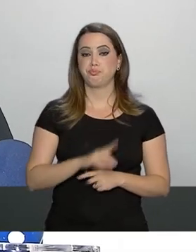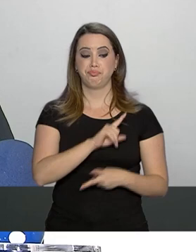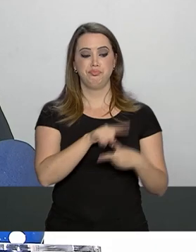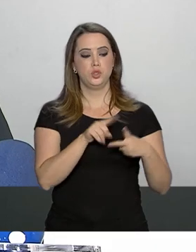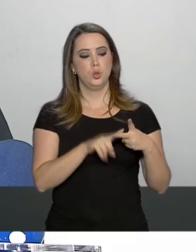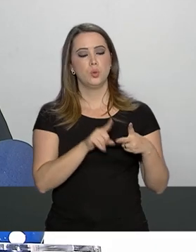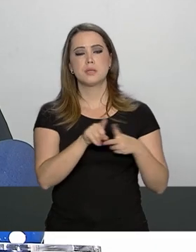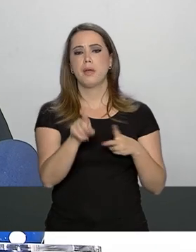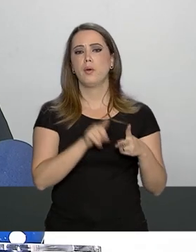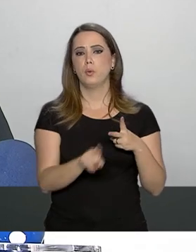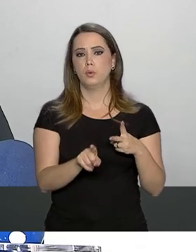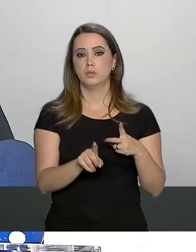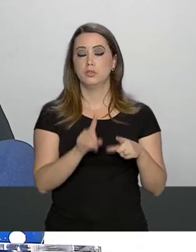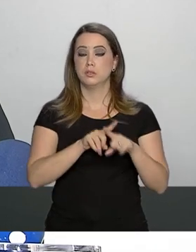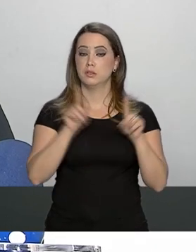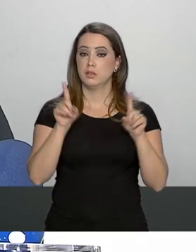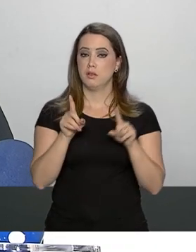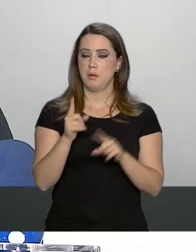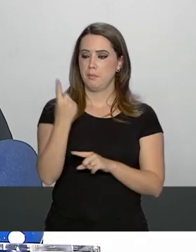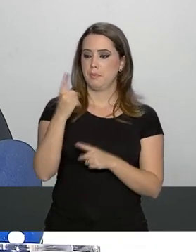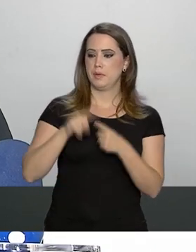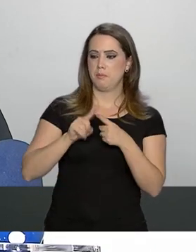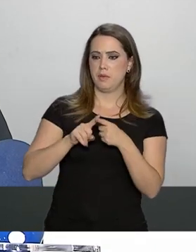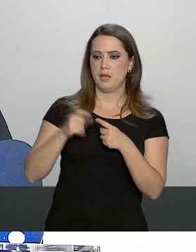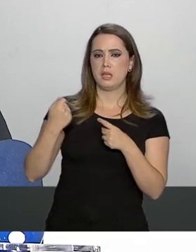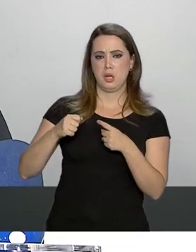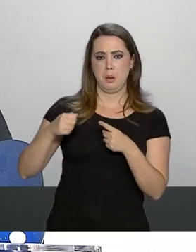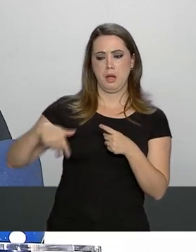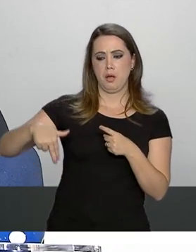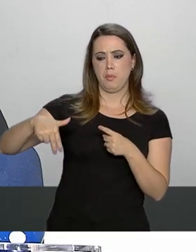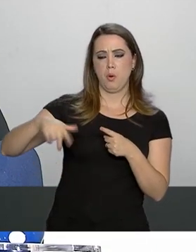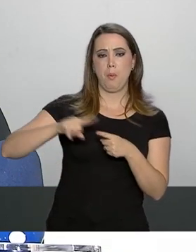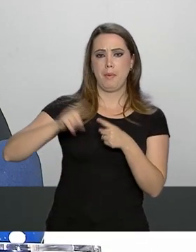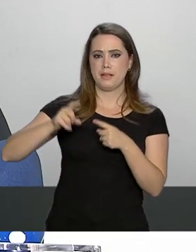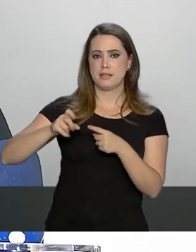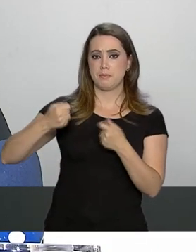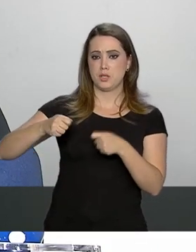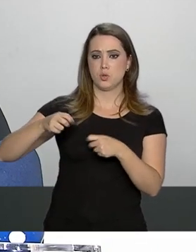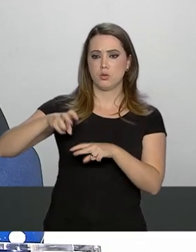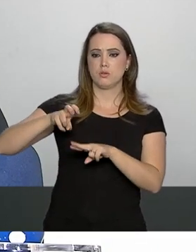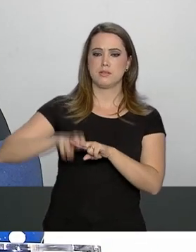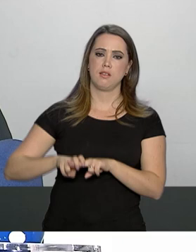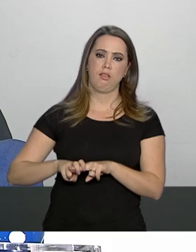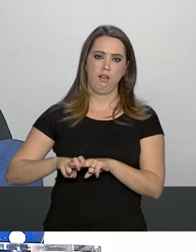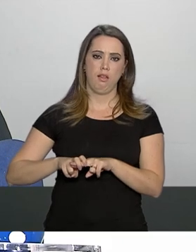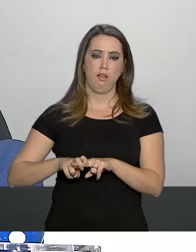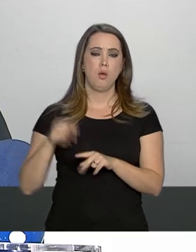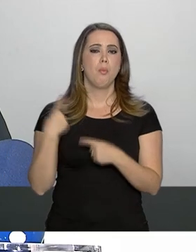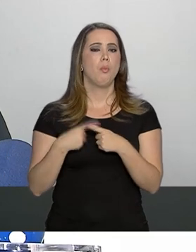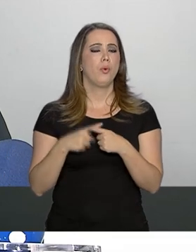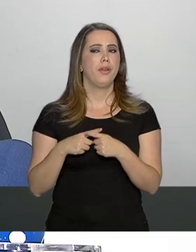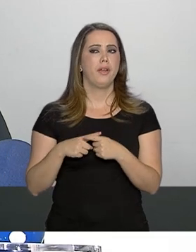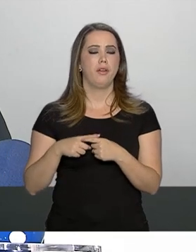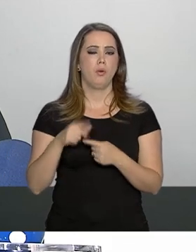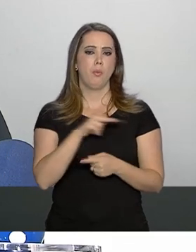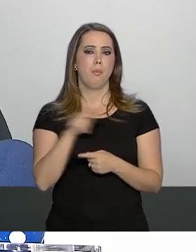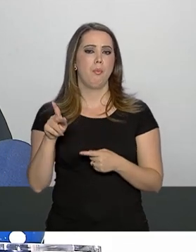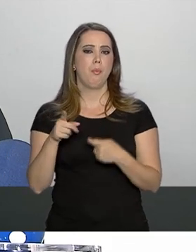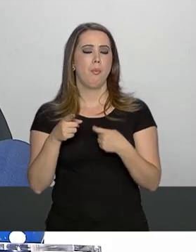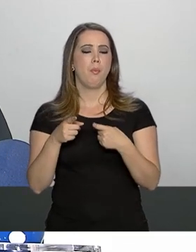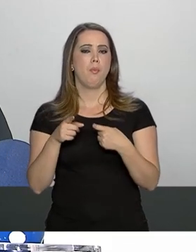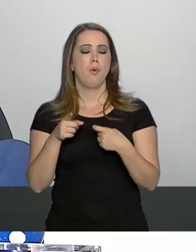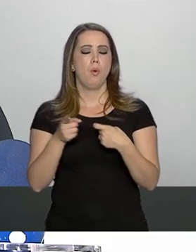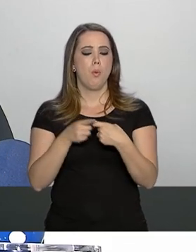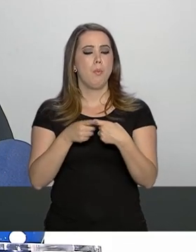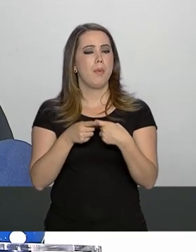falou que ele caminhou, mas precisou sentar. Ele precisou sentar por ordem médica ou ele sentiu alguma coisa? Essa é a primeira pergunta. A